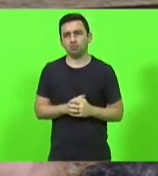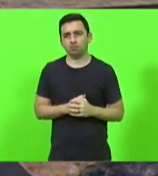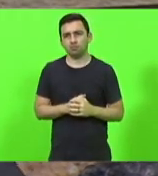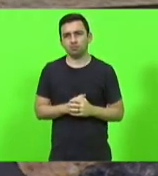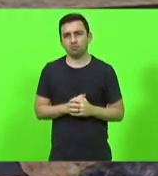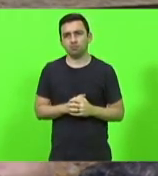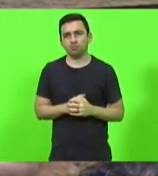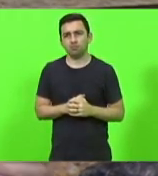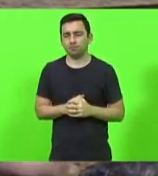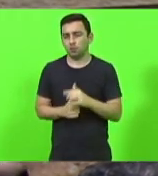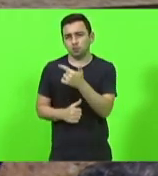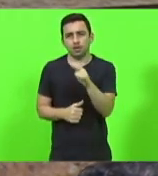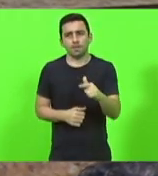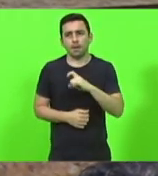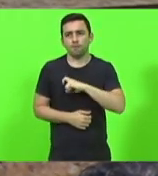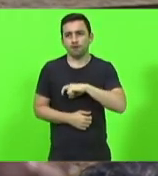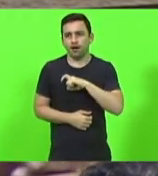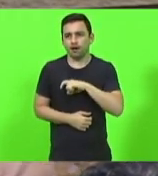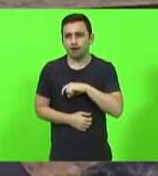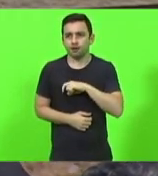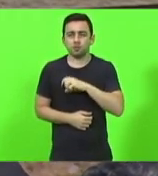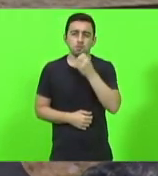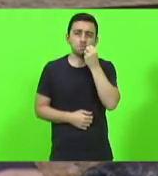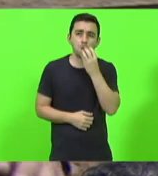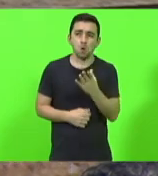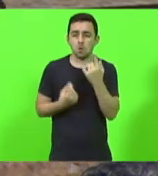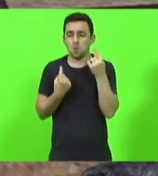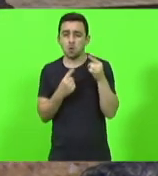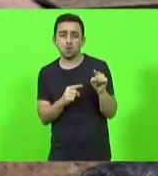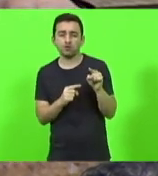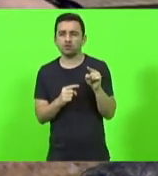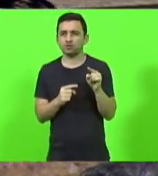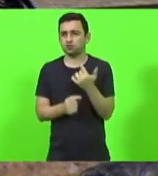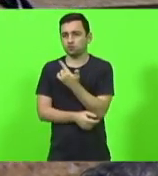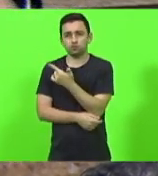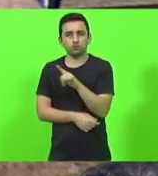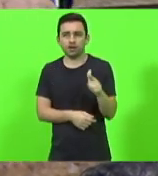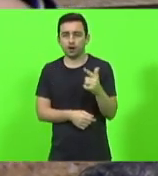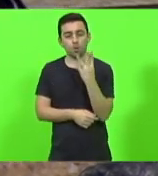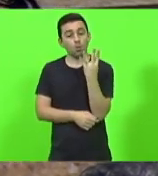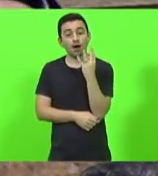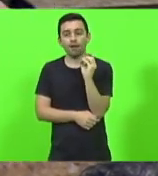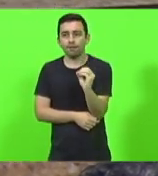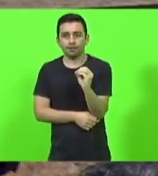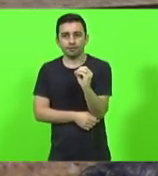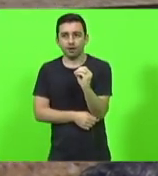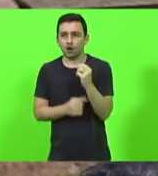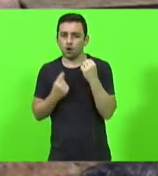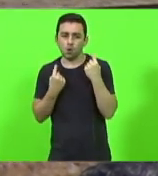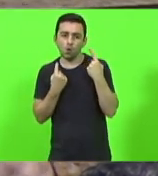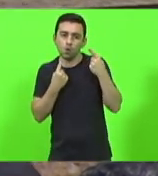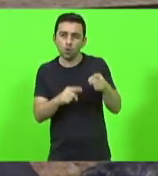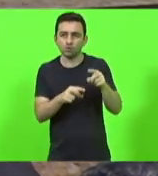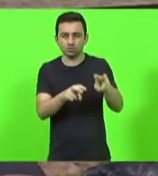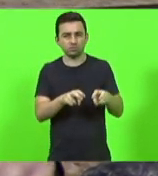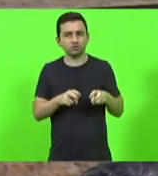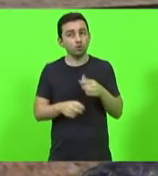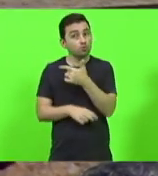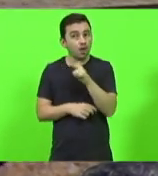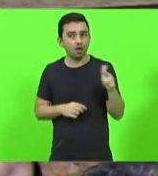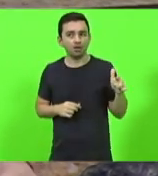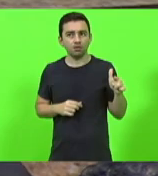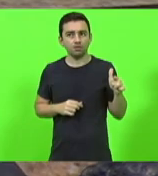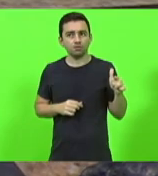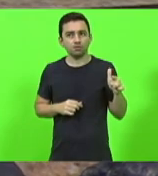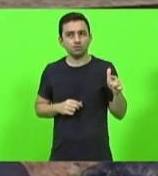ninguém aqui que é malvado, que é bom, que é contra, a favor do agricultor. Ninguém aqui dos 40, ninguém aqui que é contra o colono, contra o agricultor. De